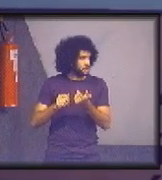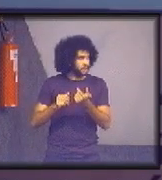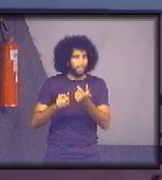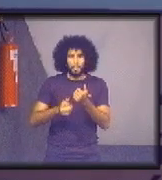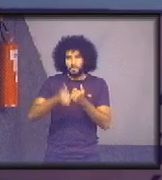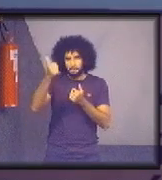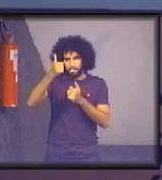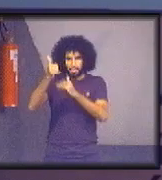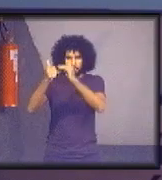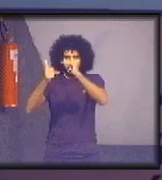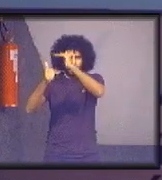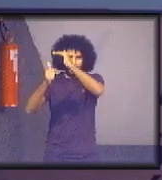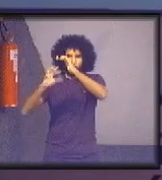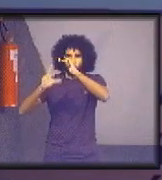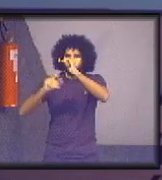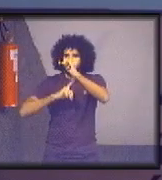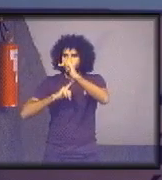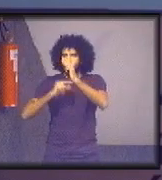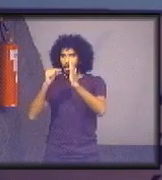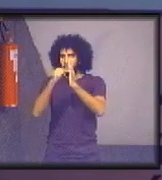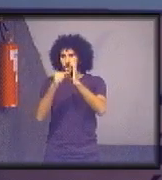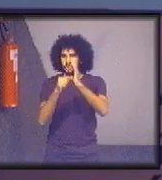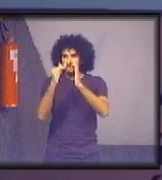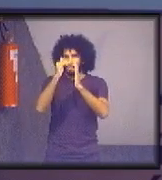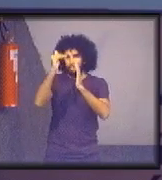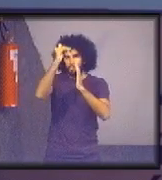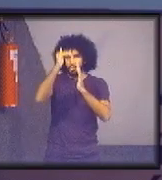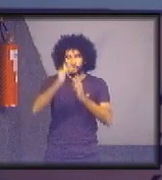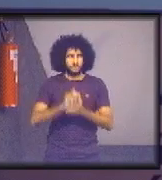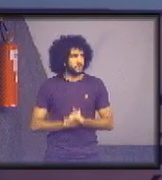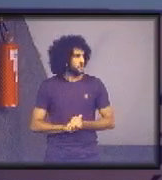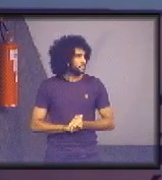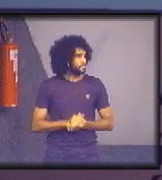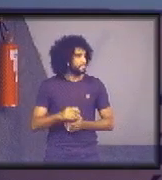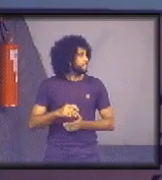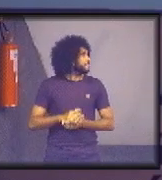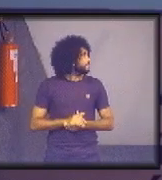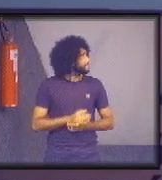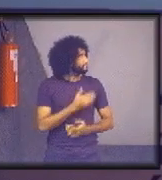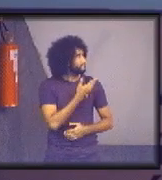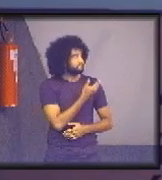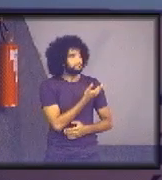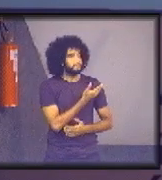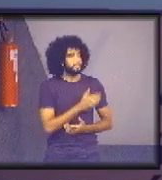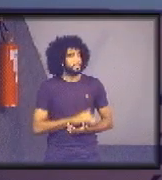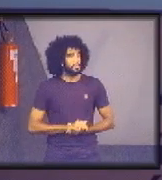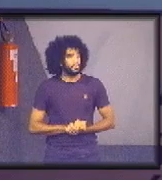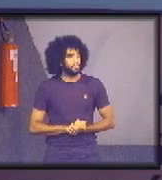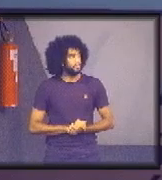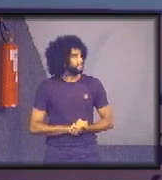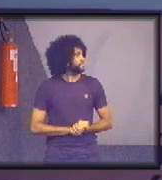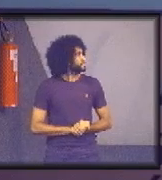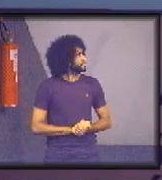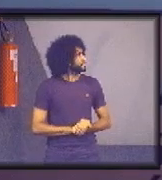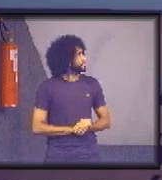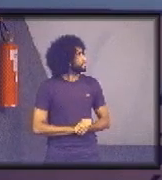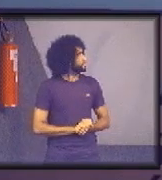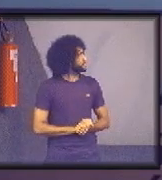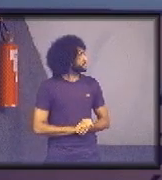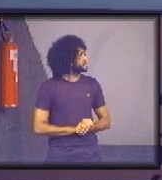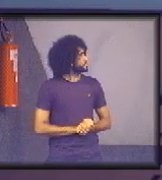posição, todos vão ganhar pontuação máxima. O PLS prevê levantamento das certificações, das edificações do STJ.